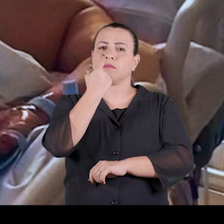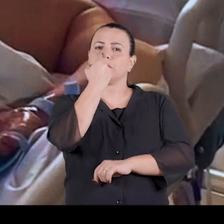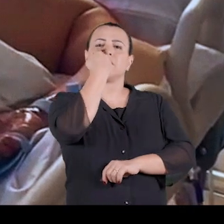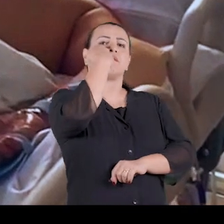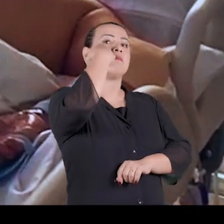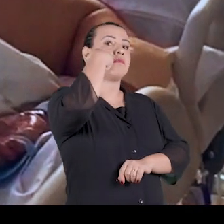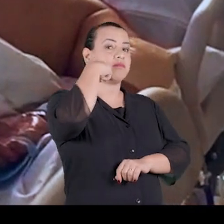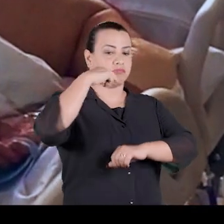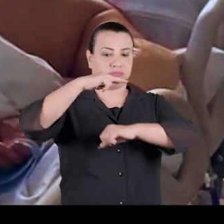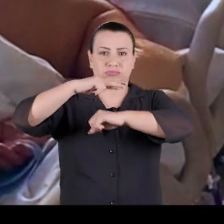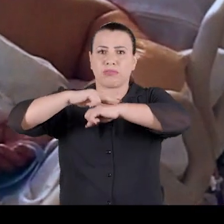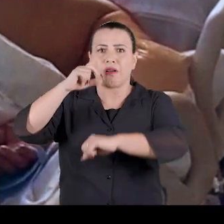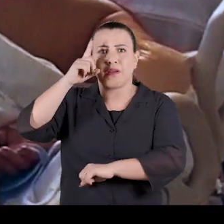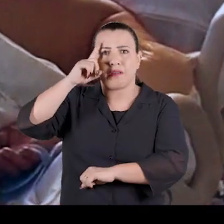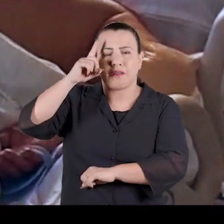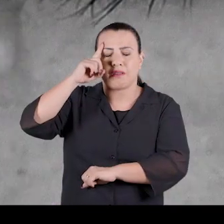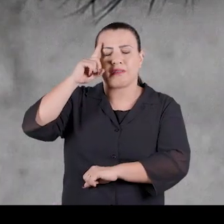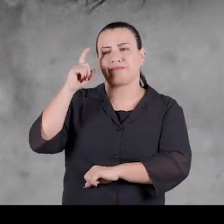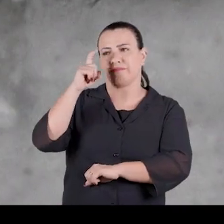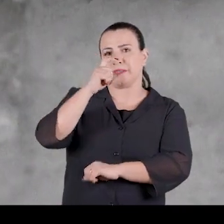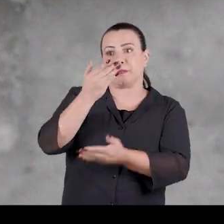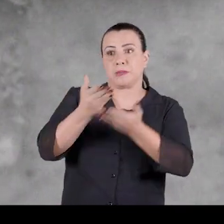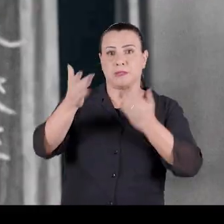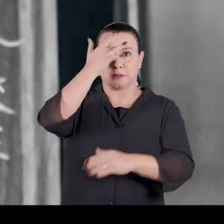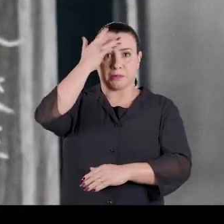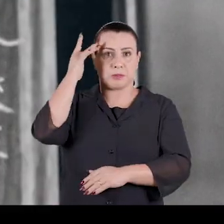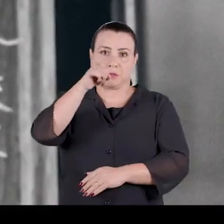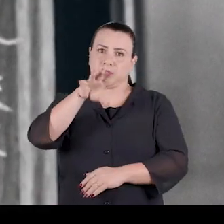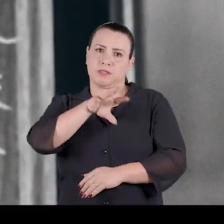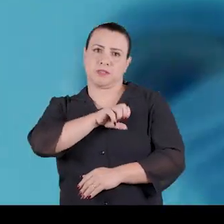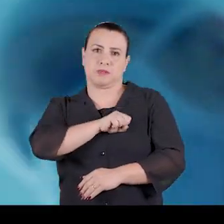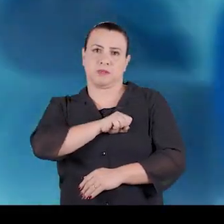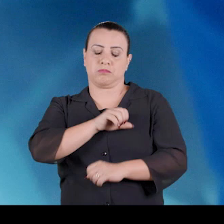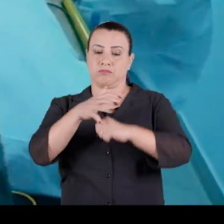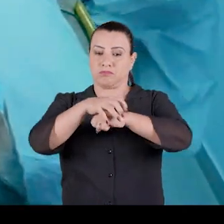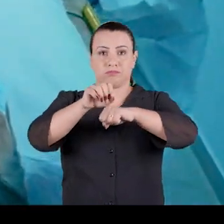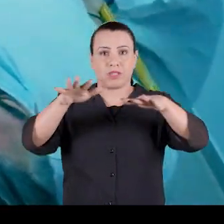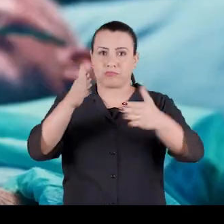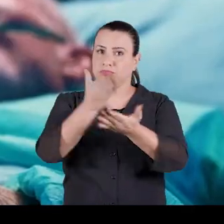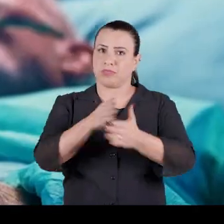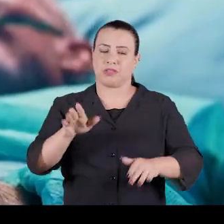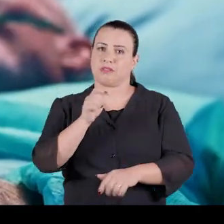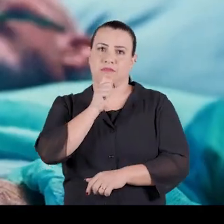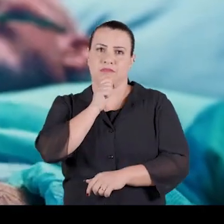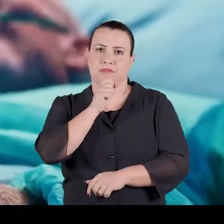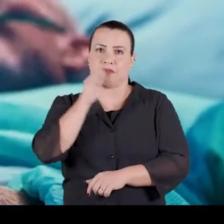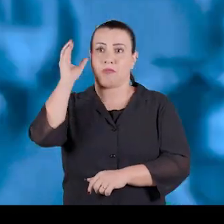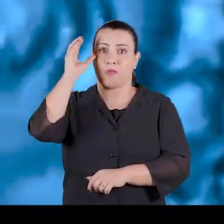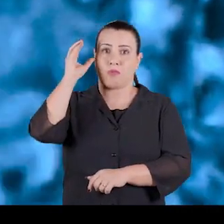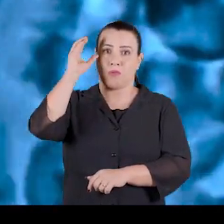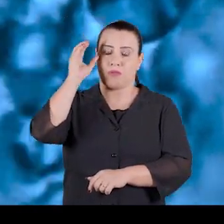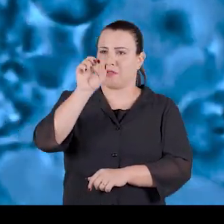entubado por dias nessa posição. Difícil é perder quem você ama. A pandemia não acabou. Seja